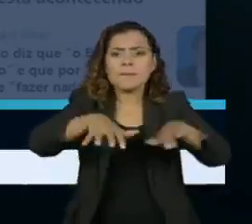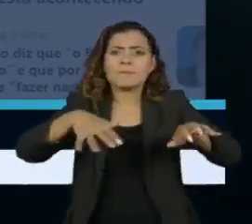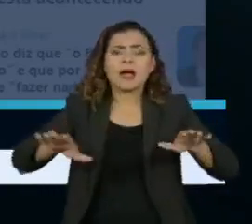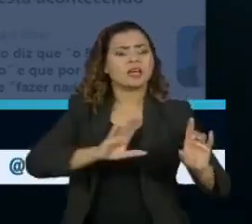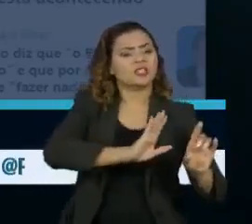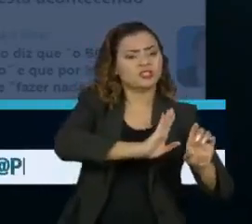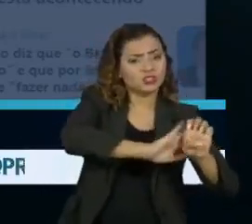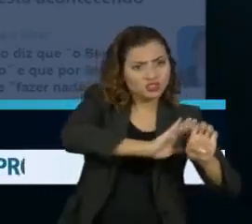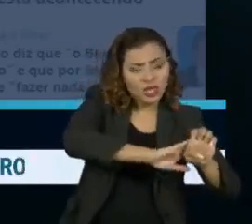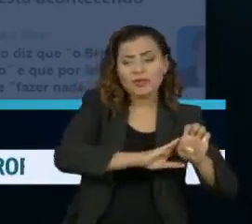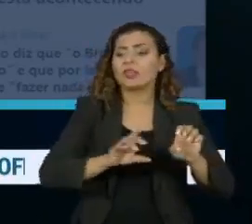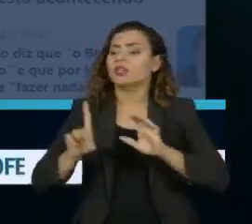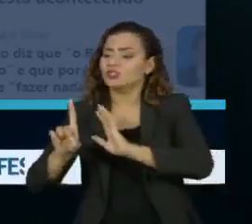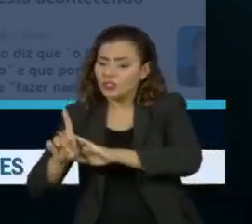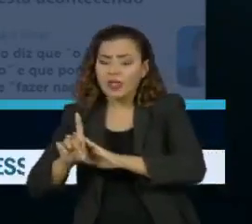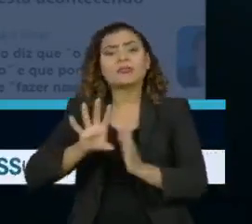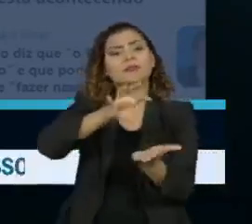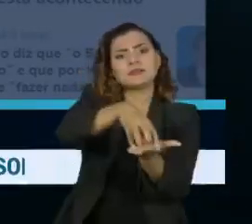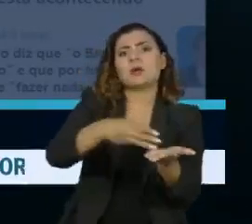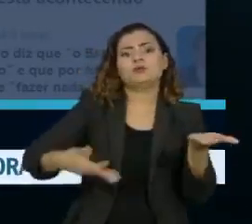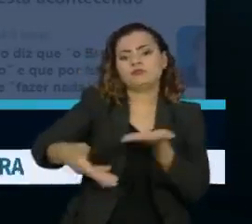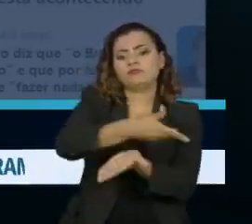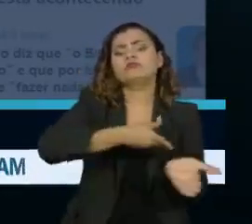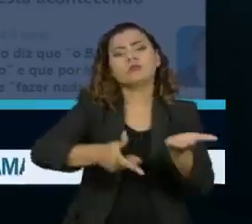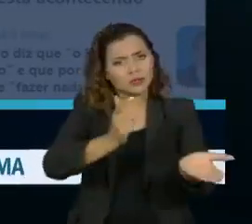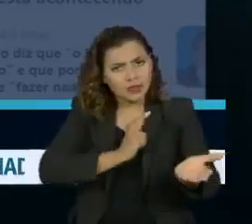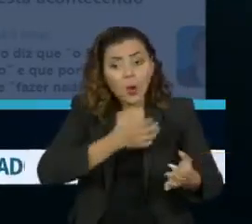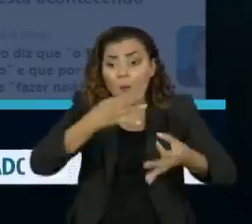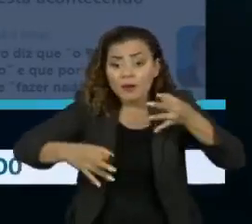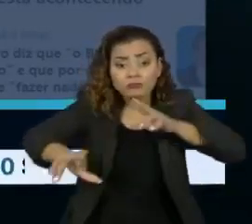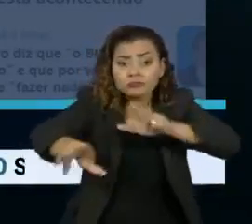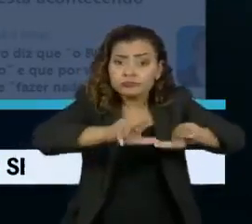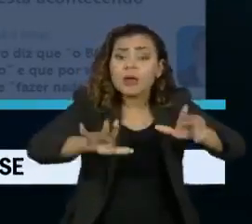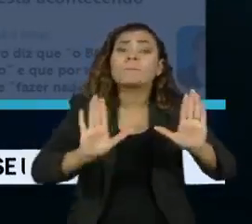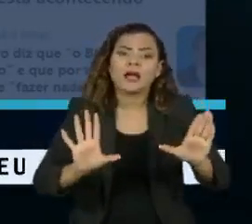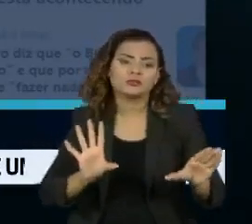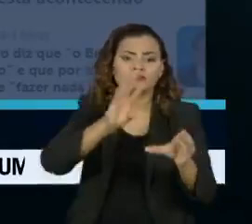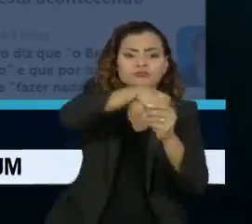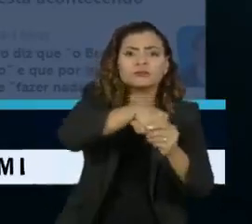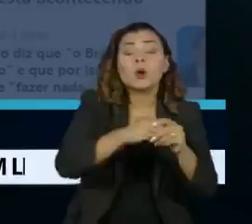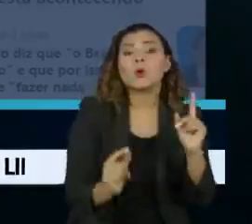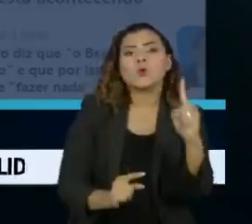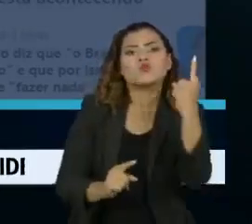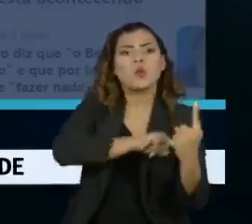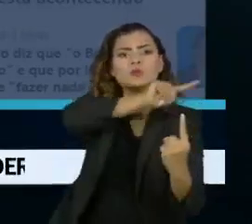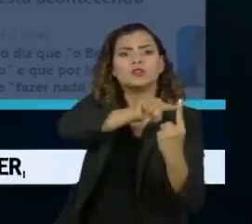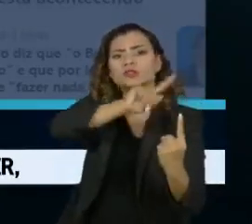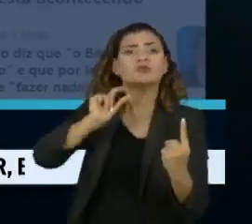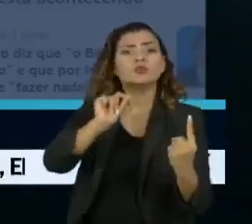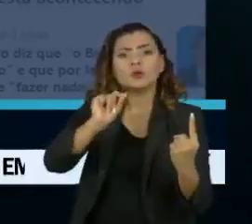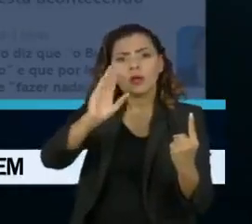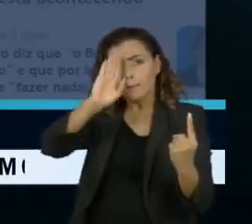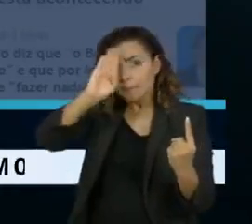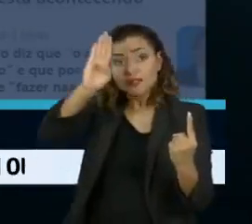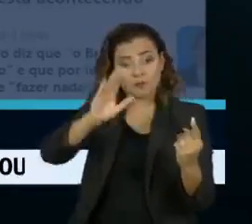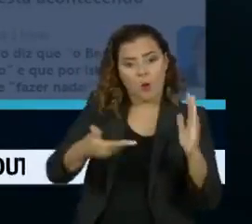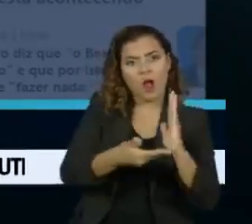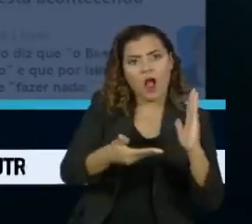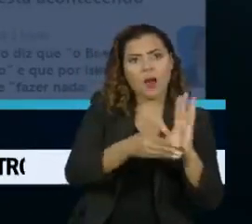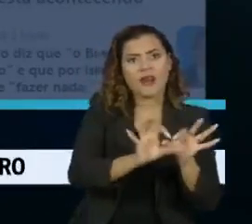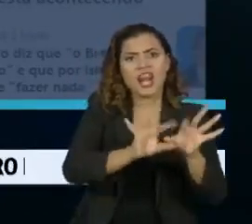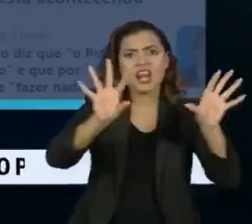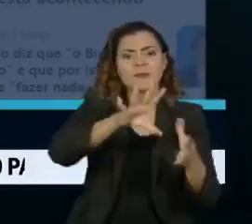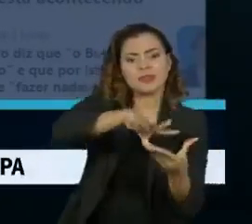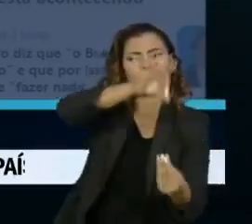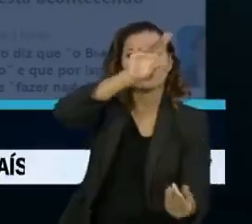esquerda, do centro e da direita. E que são pensamentos diferentes que juntam num objetivo comum, manter a Câmara livre